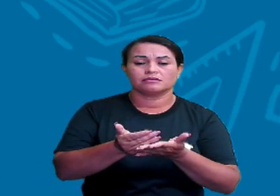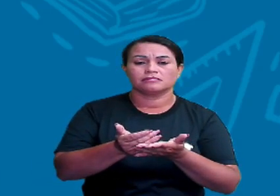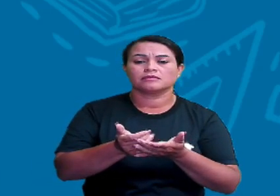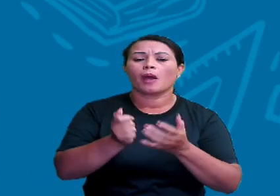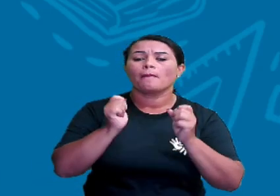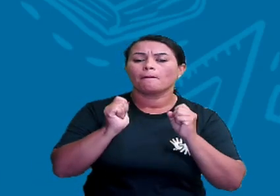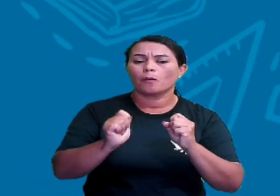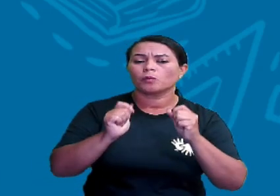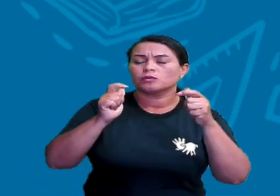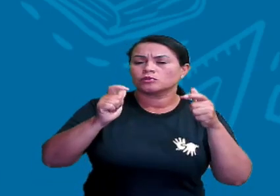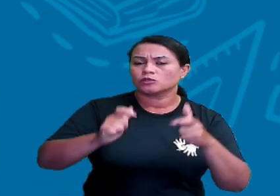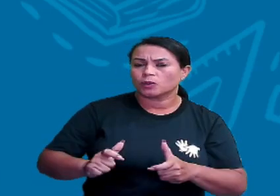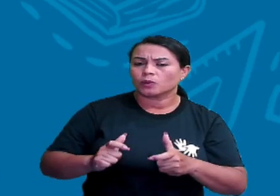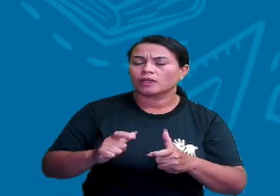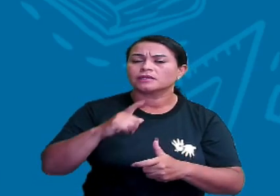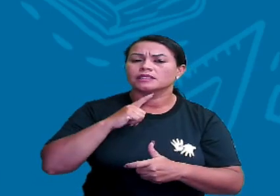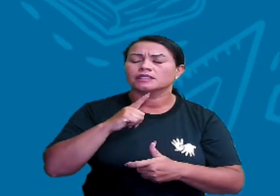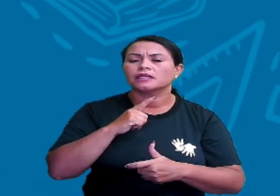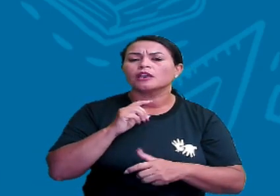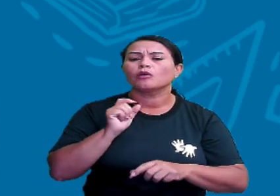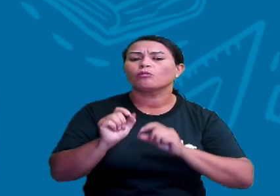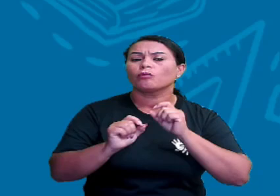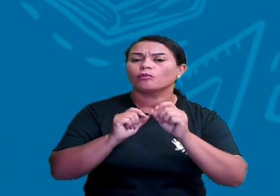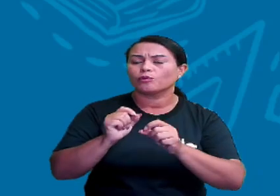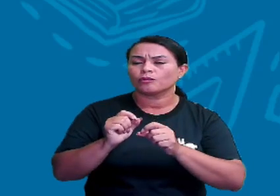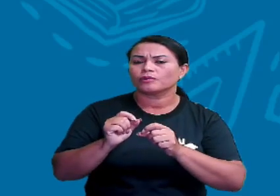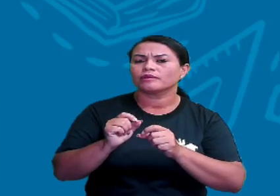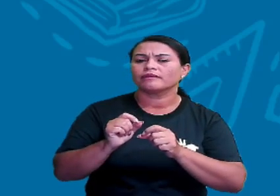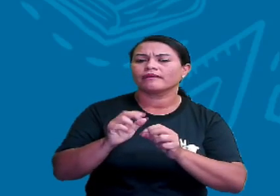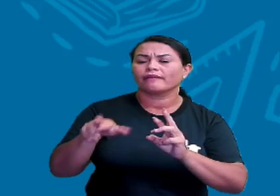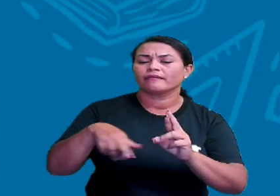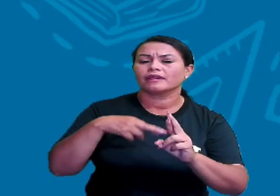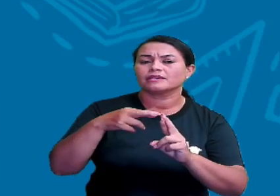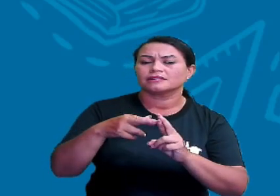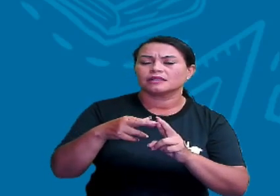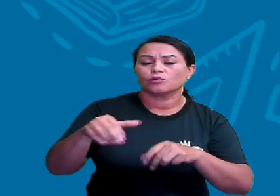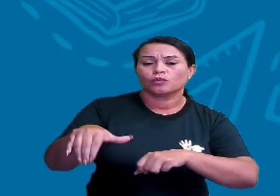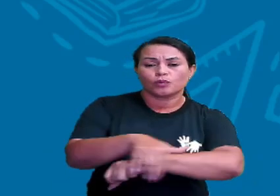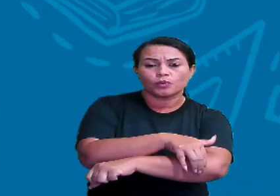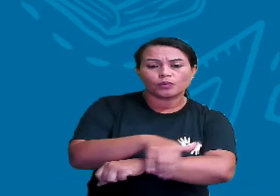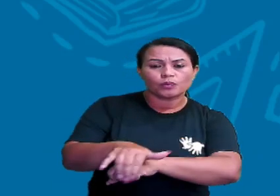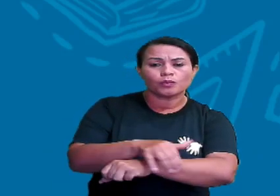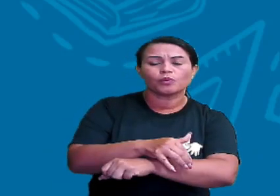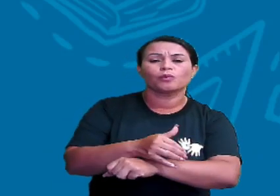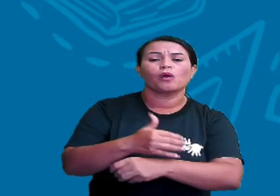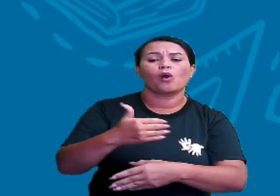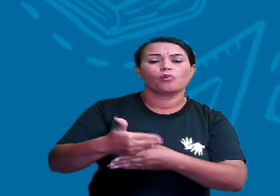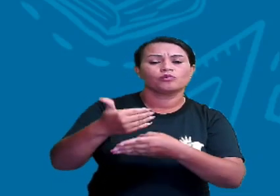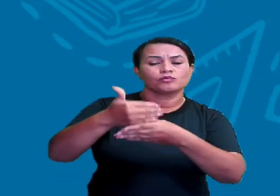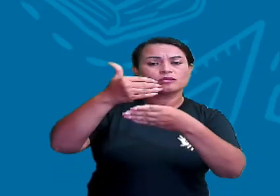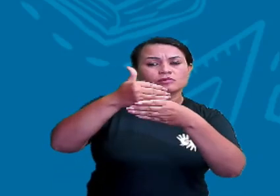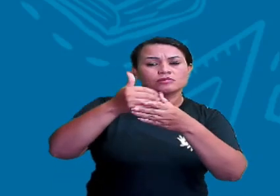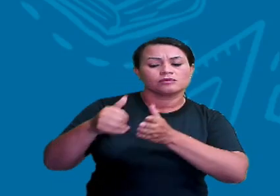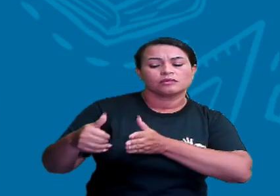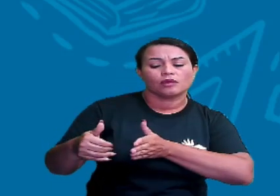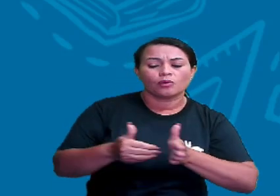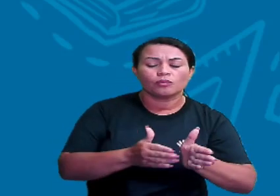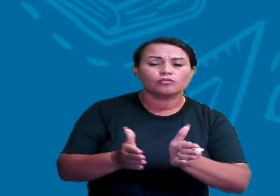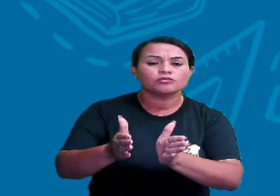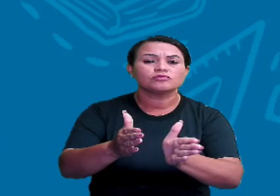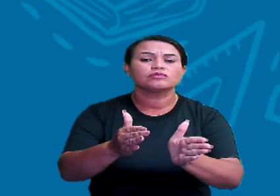localizar, tomando por base referenciais como rua, construção, estradas,